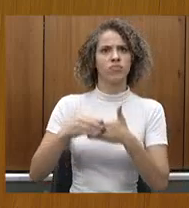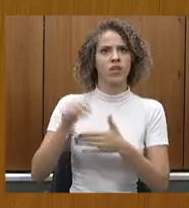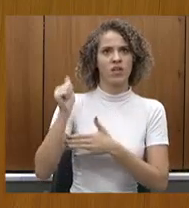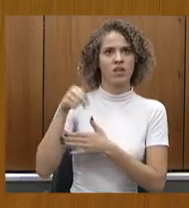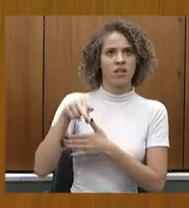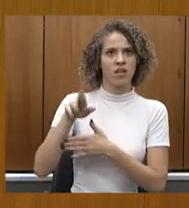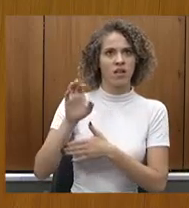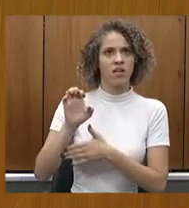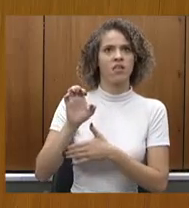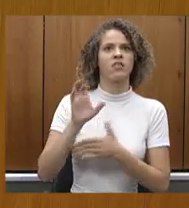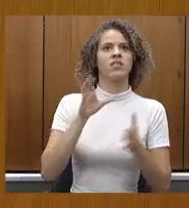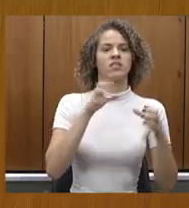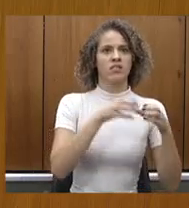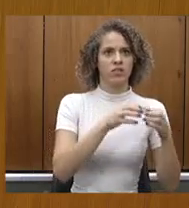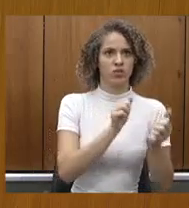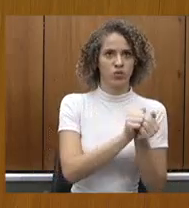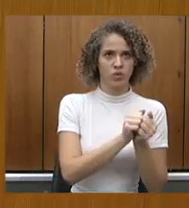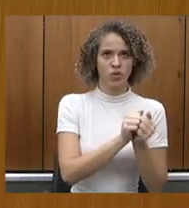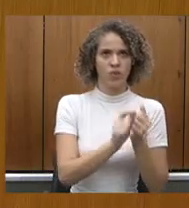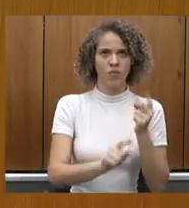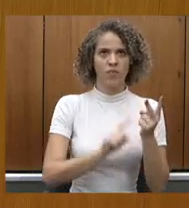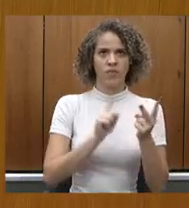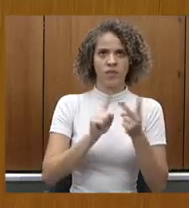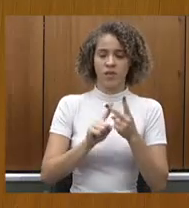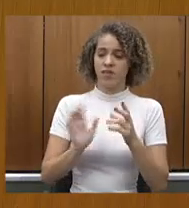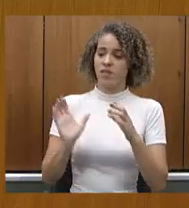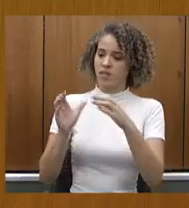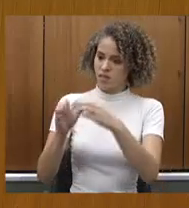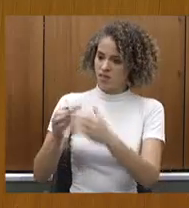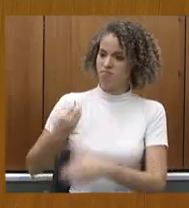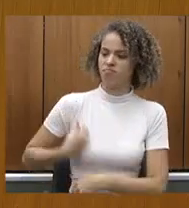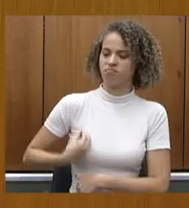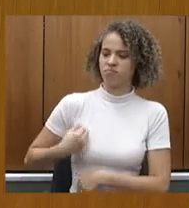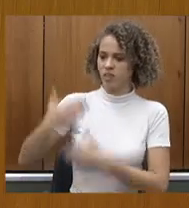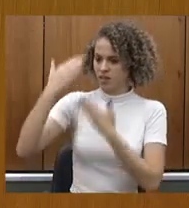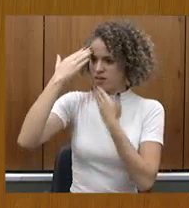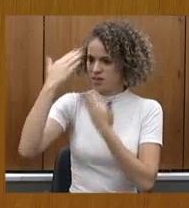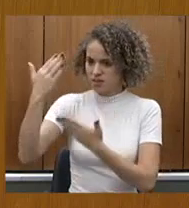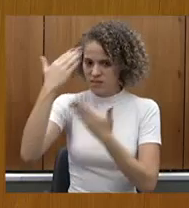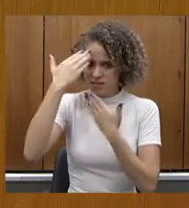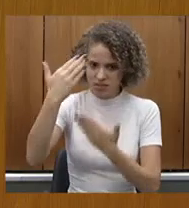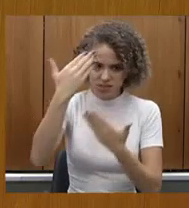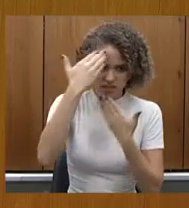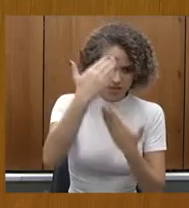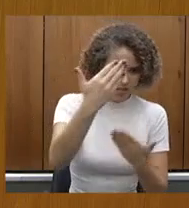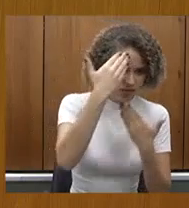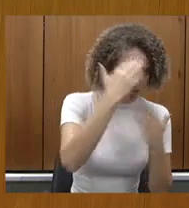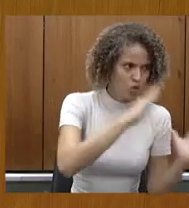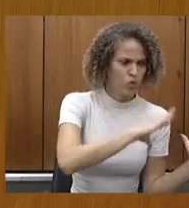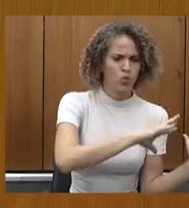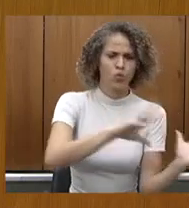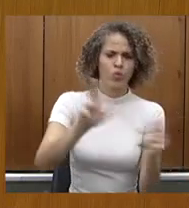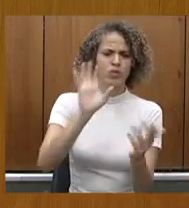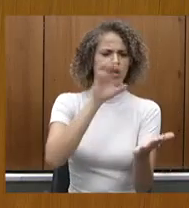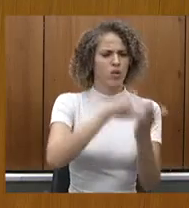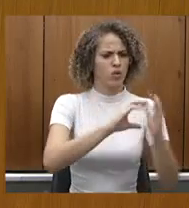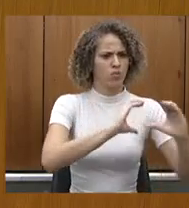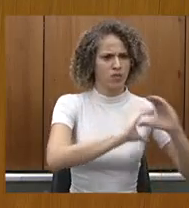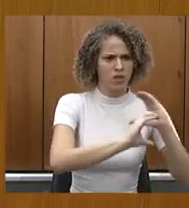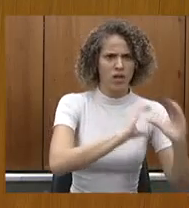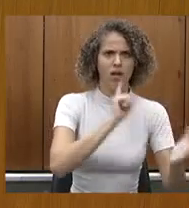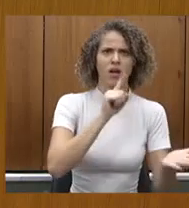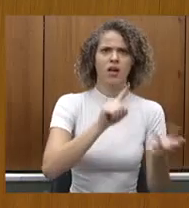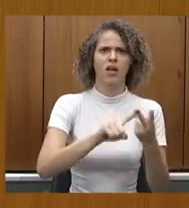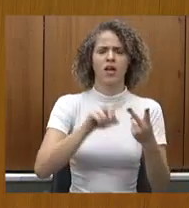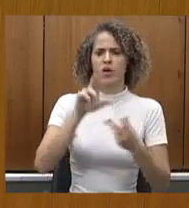nossa secretária de junto, e a equipe que aqui está. O Antônio, assessor de comunicação, a